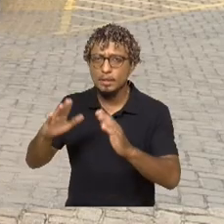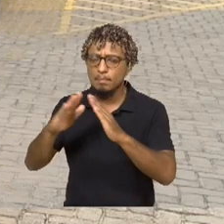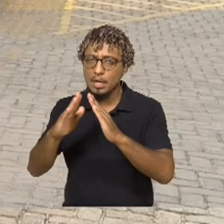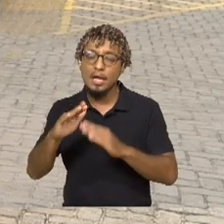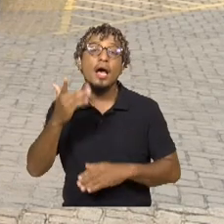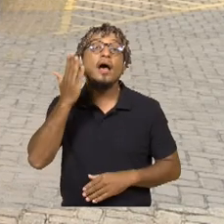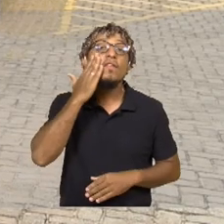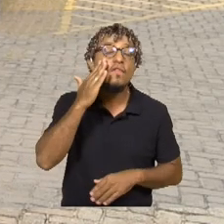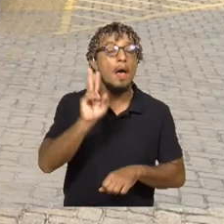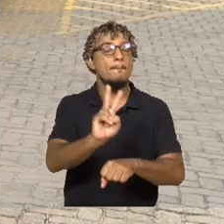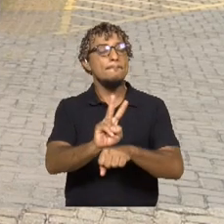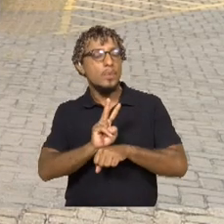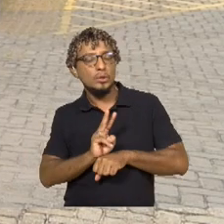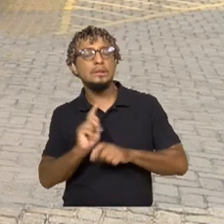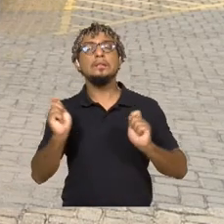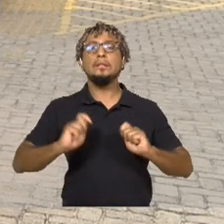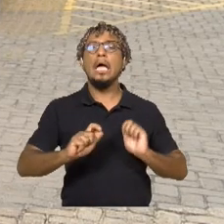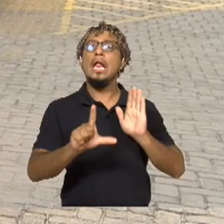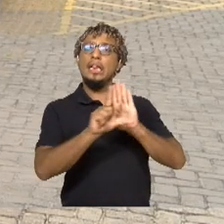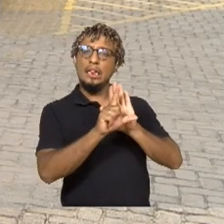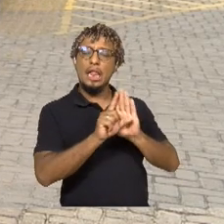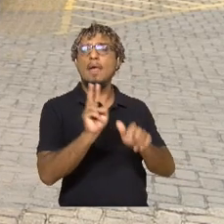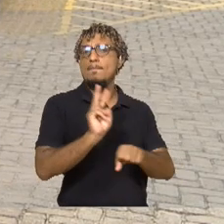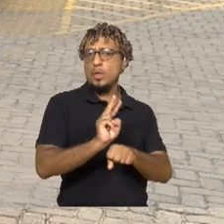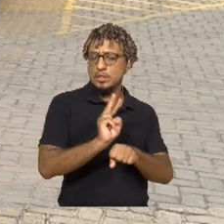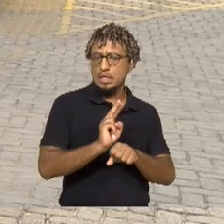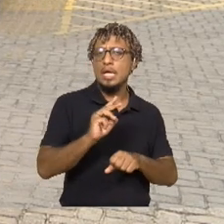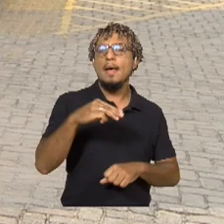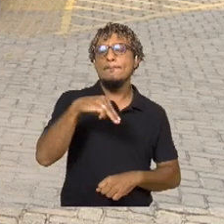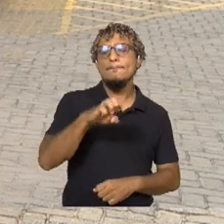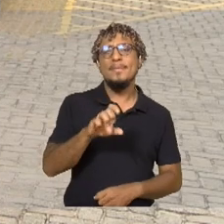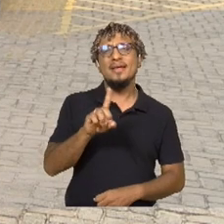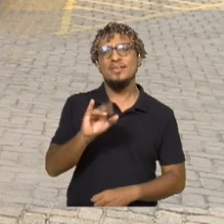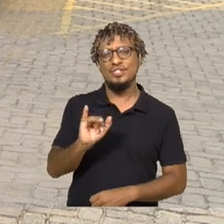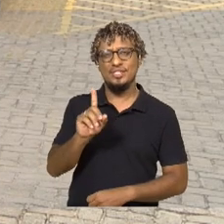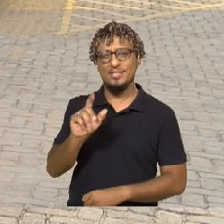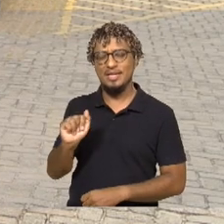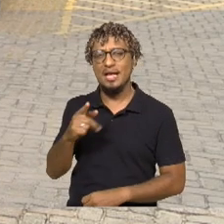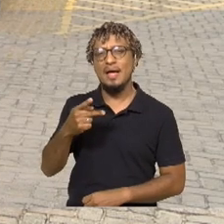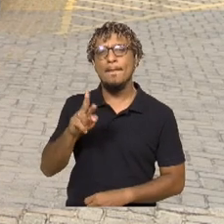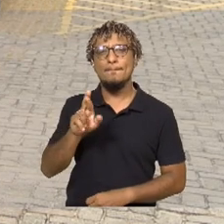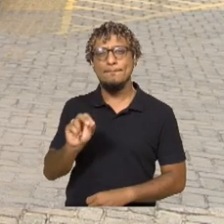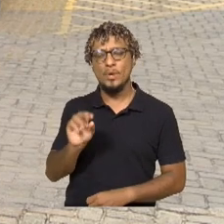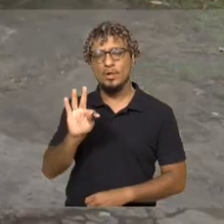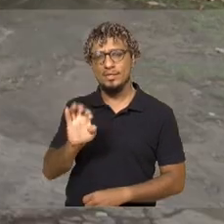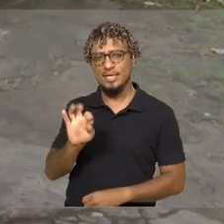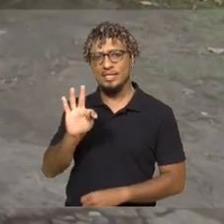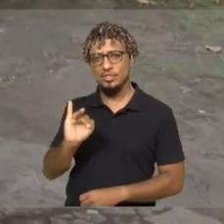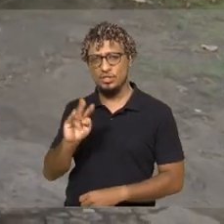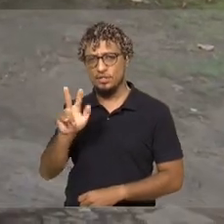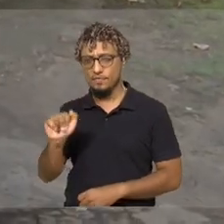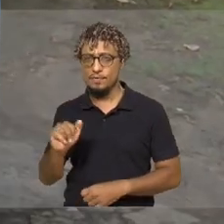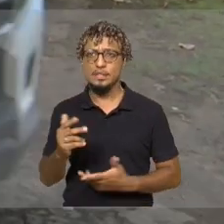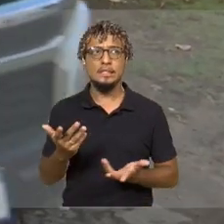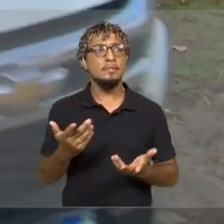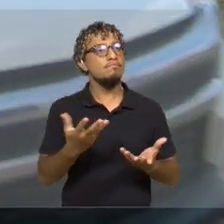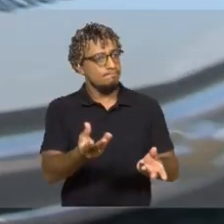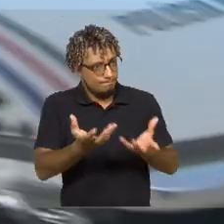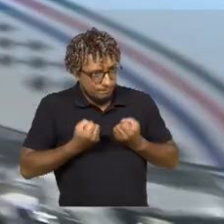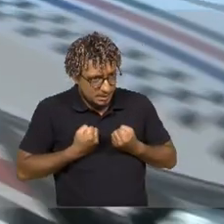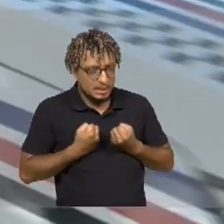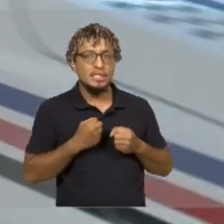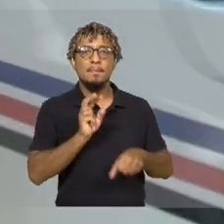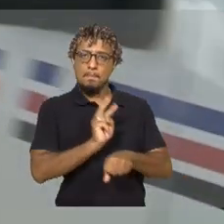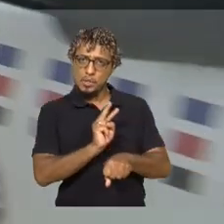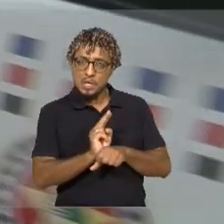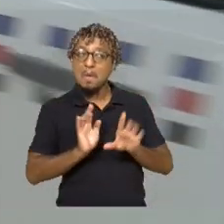Não, com a medida protetiva eu me sinto segura. Ele vai sair da casa e eu me sinto segura de estar lá sendo acompanhada pela patrulha. Ou ela diz, não, eu mesmo com